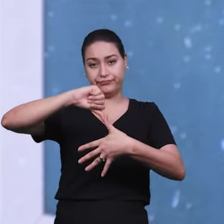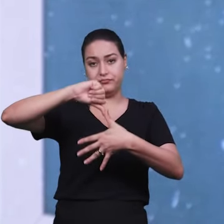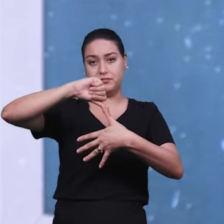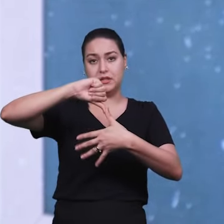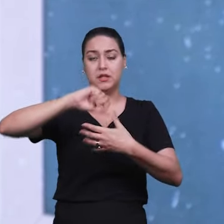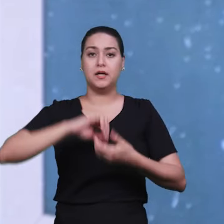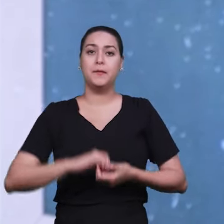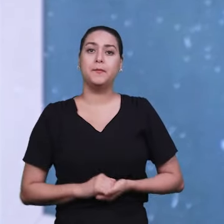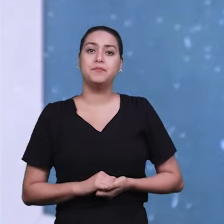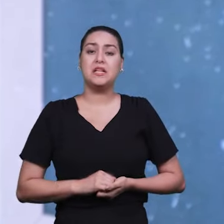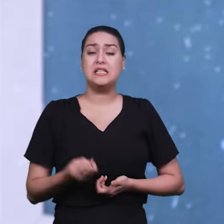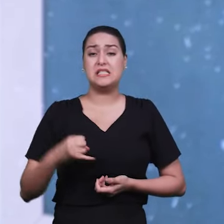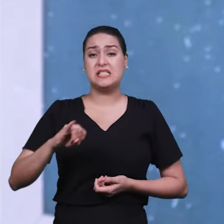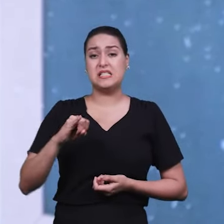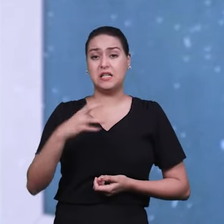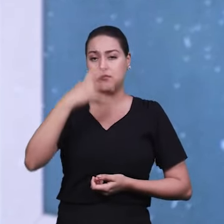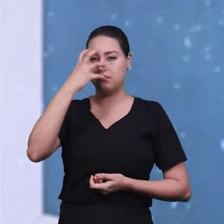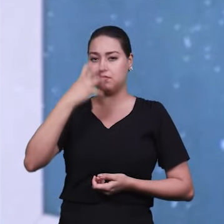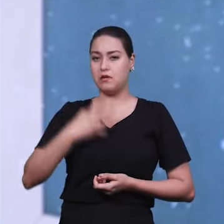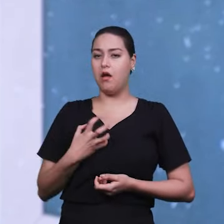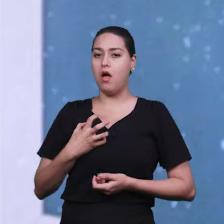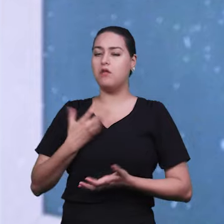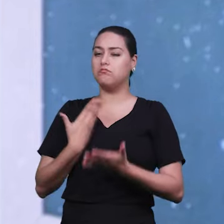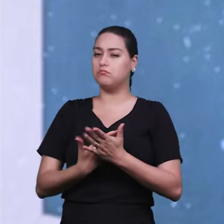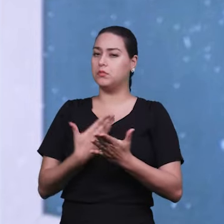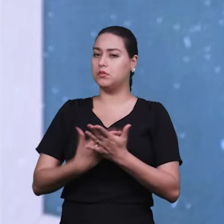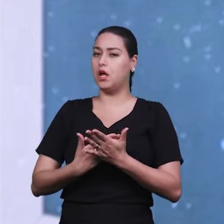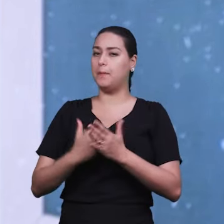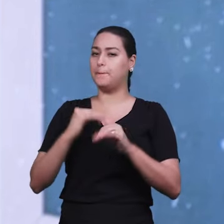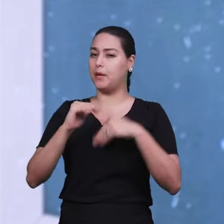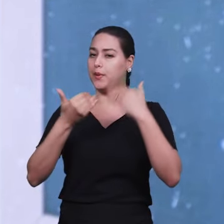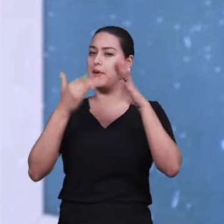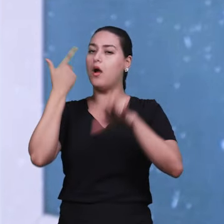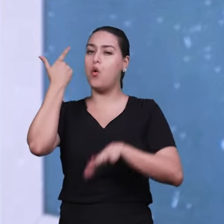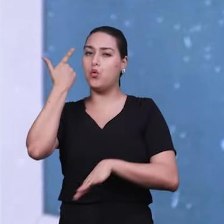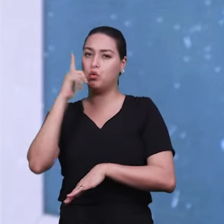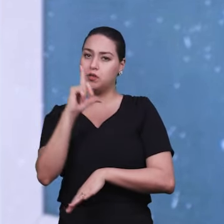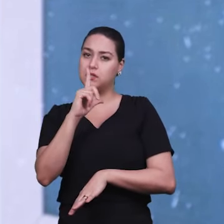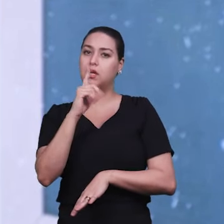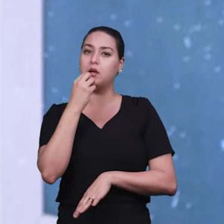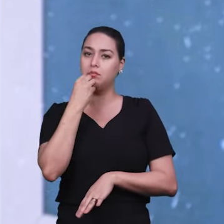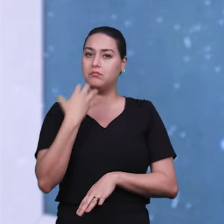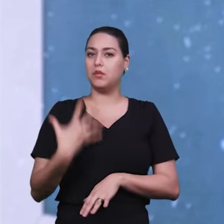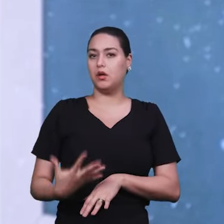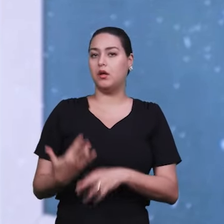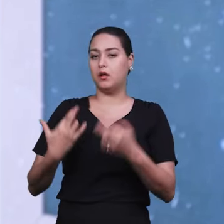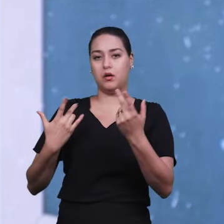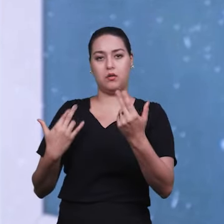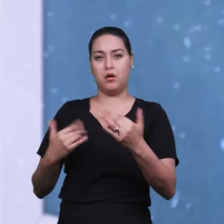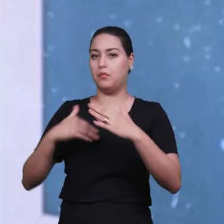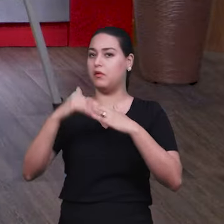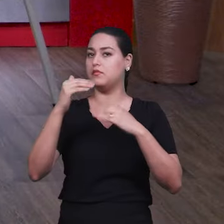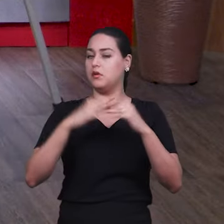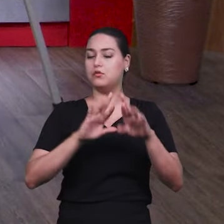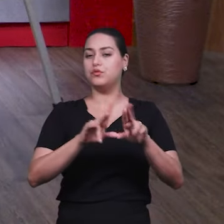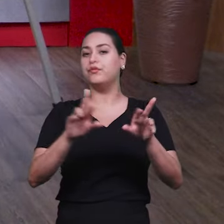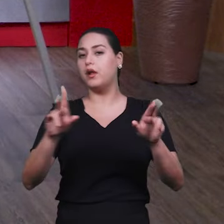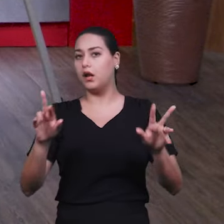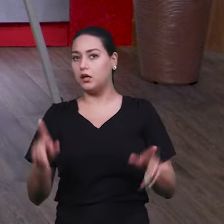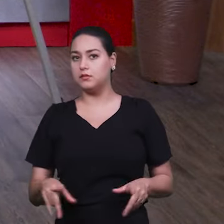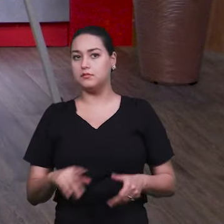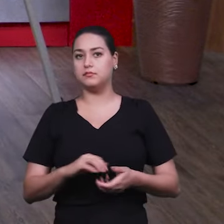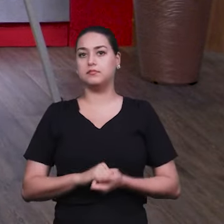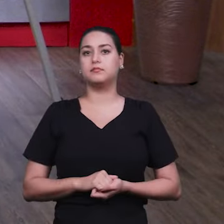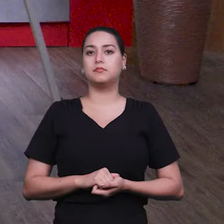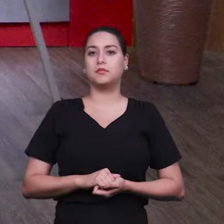com seriedade, com muita disciplina, dá para fazer muito bem música, como qualquer profissão. A gente percebe que nós temos